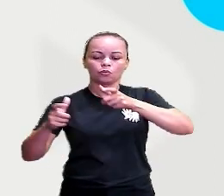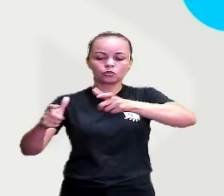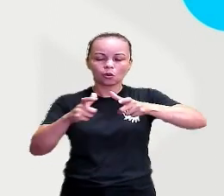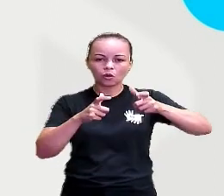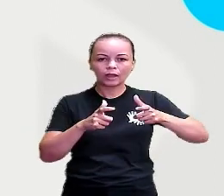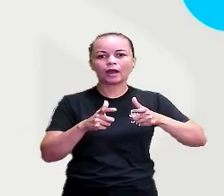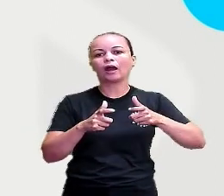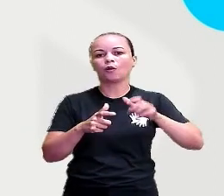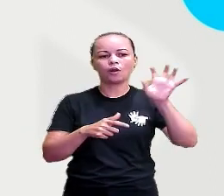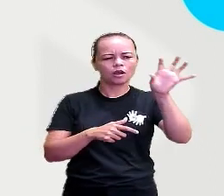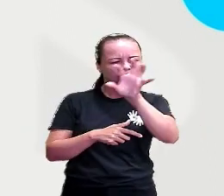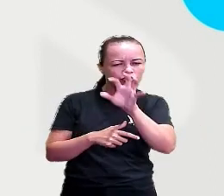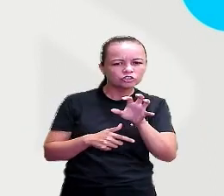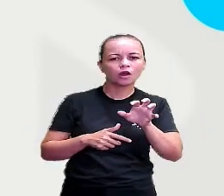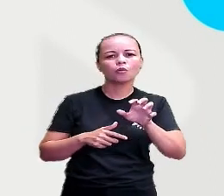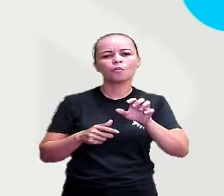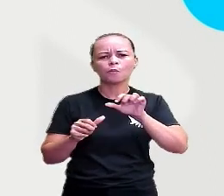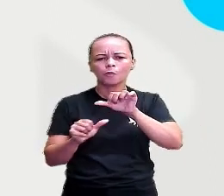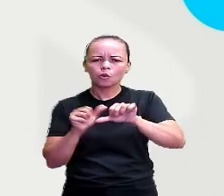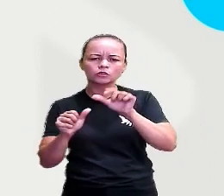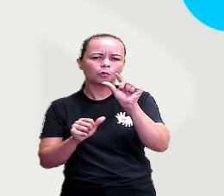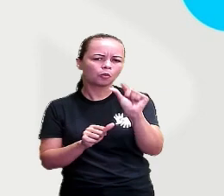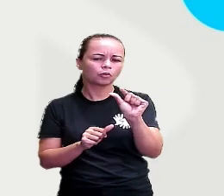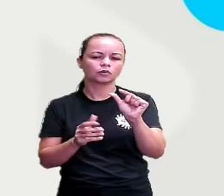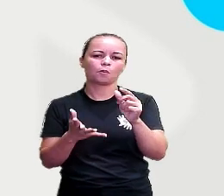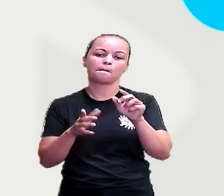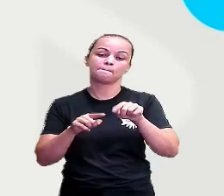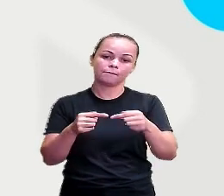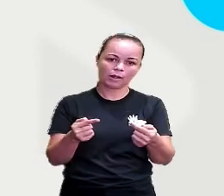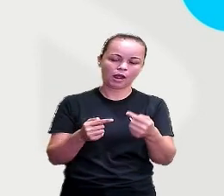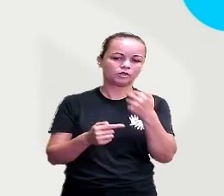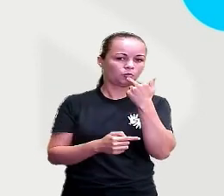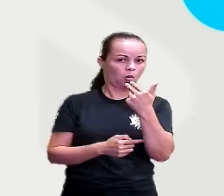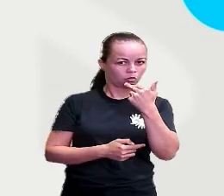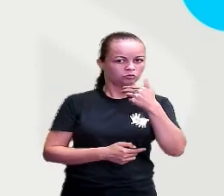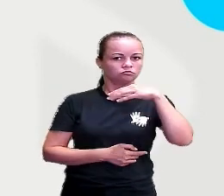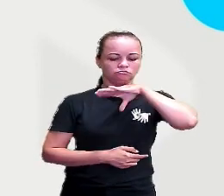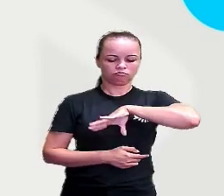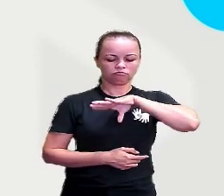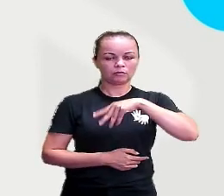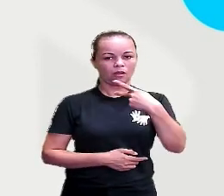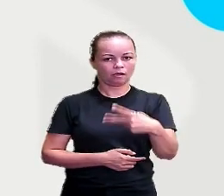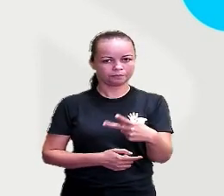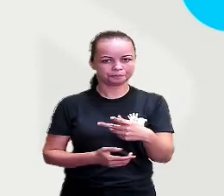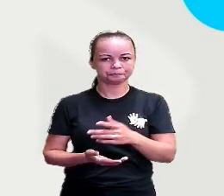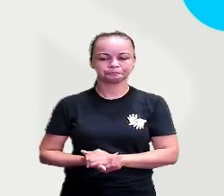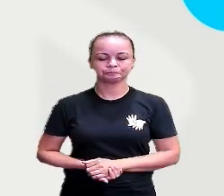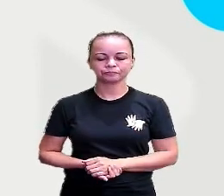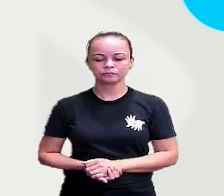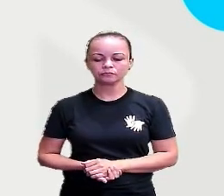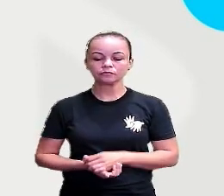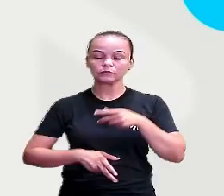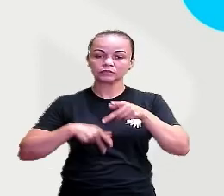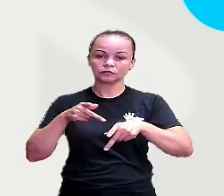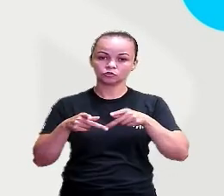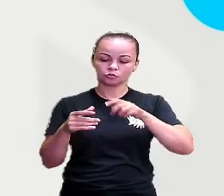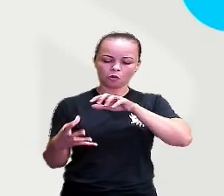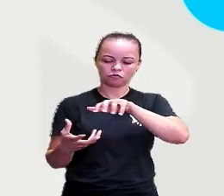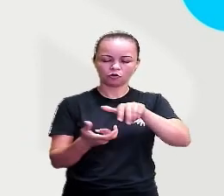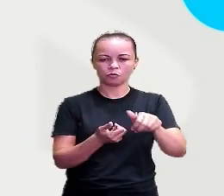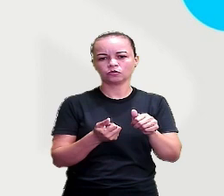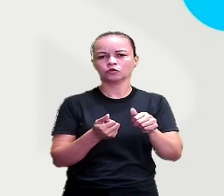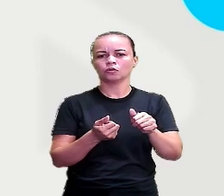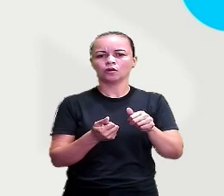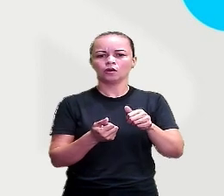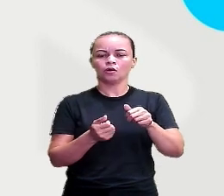a língua portuguesa é a predominante, tá? Assim como os países, também são muito os povos no mundo. Um povo